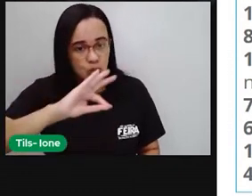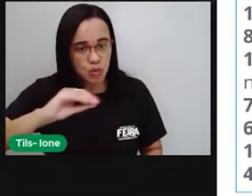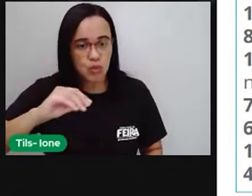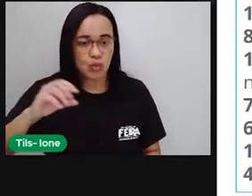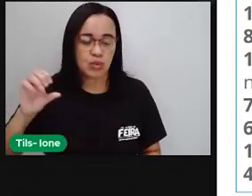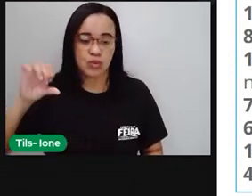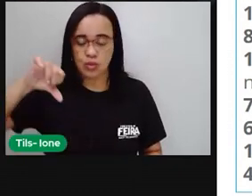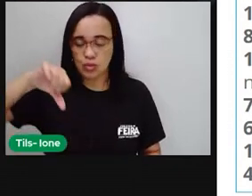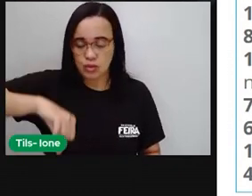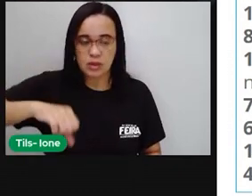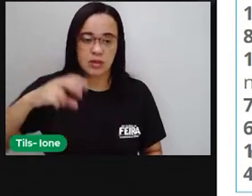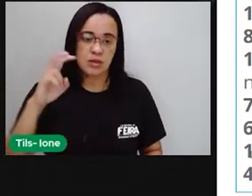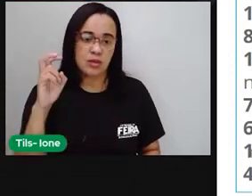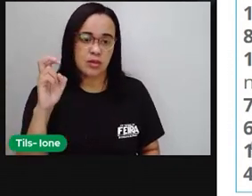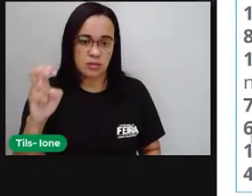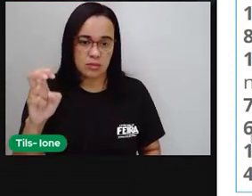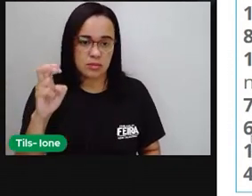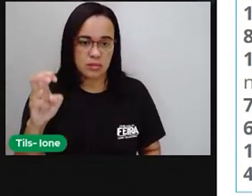milésimos.